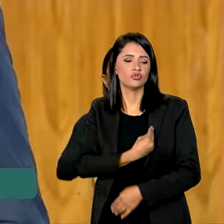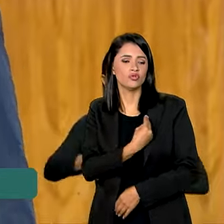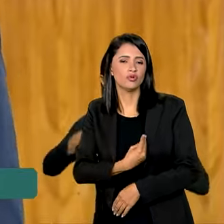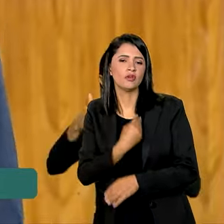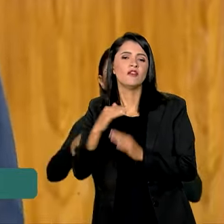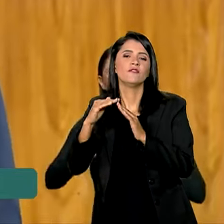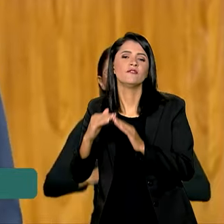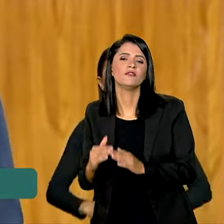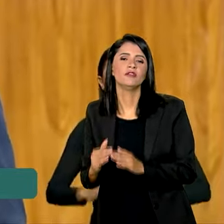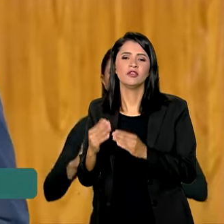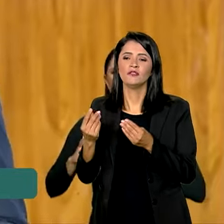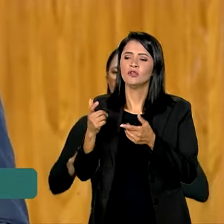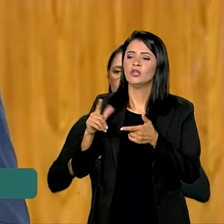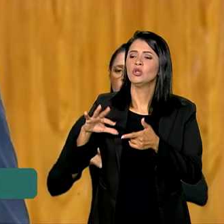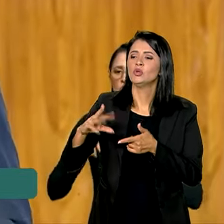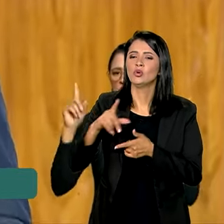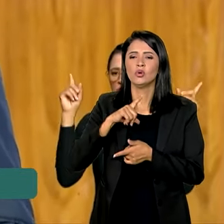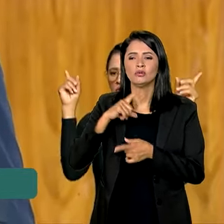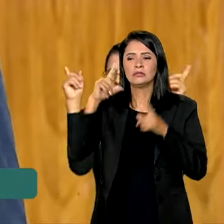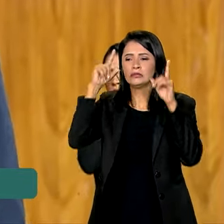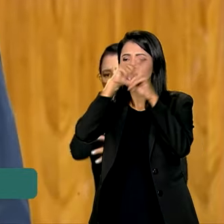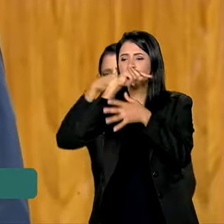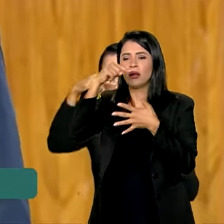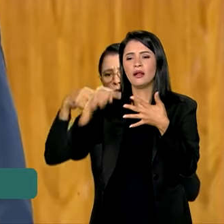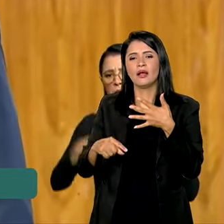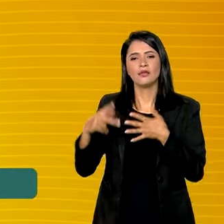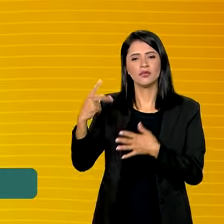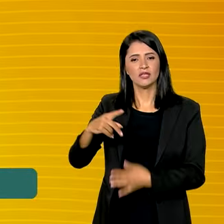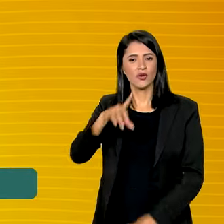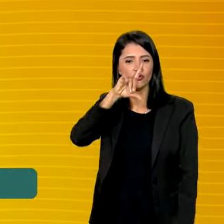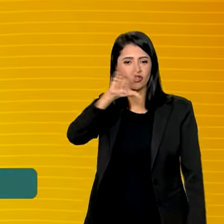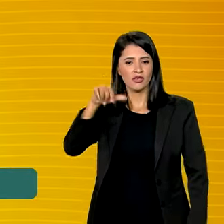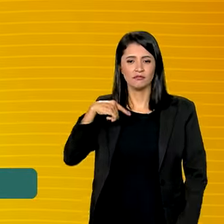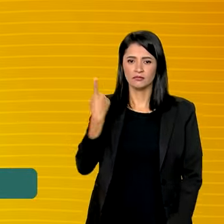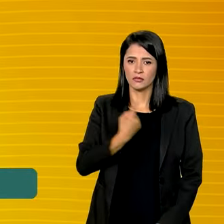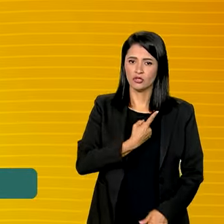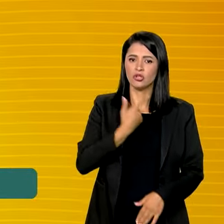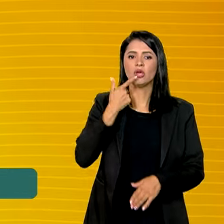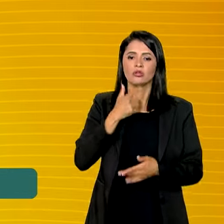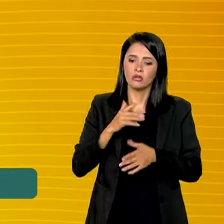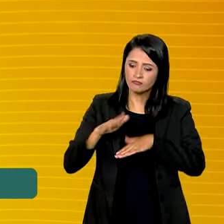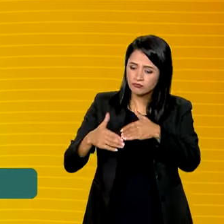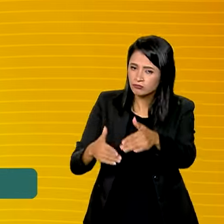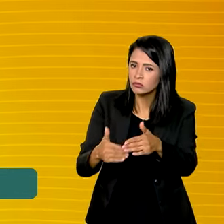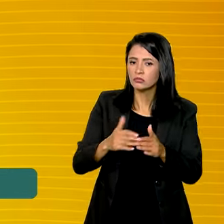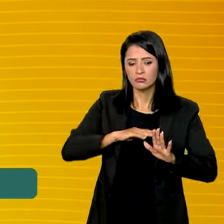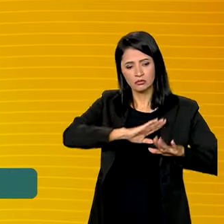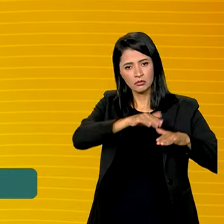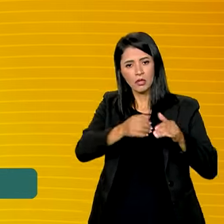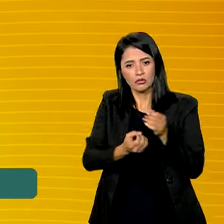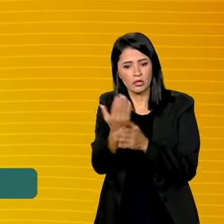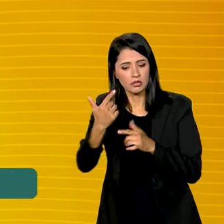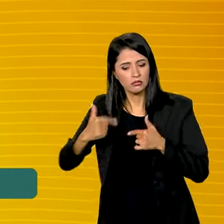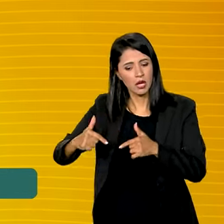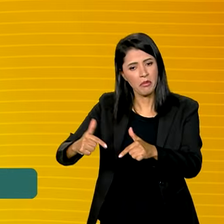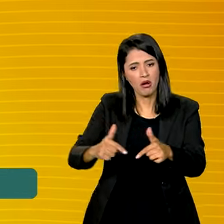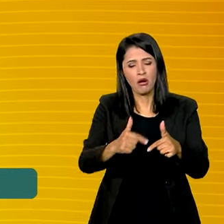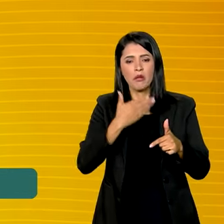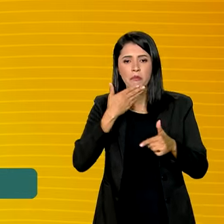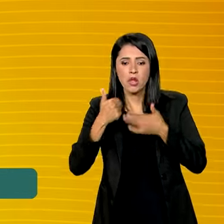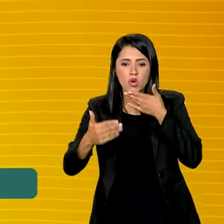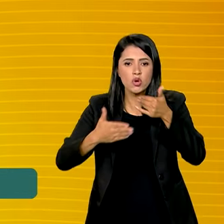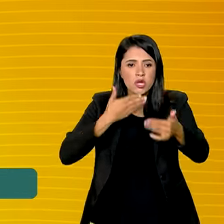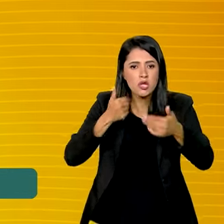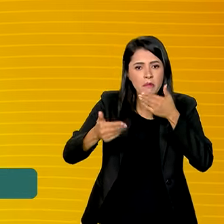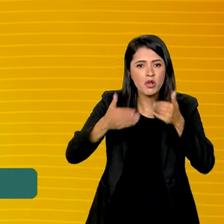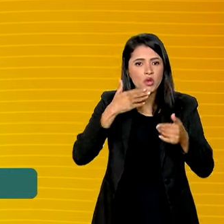de todas as dificuldades que vivem no seu dia a dia. Nós estamos plantando desenvolvimento, geração de emprego, melhoria das